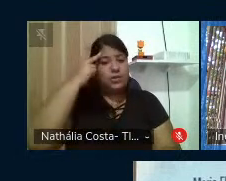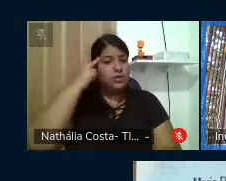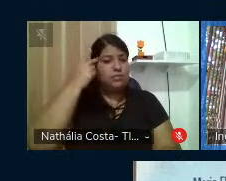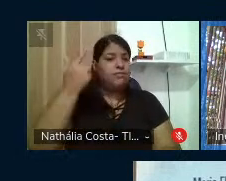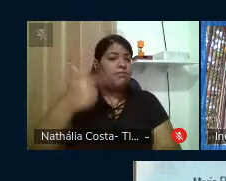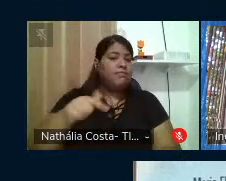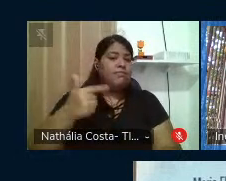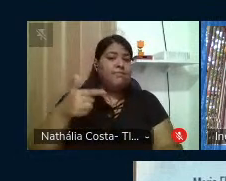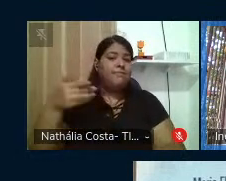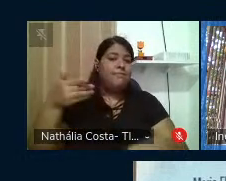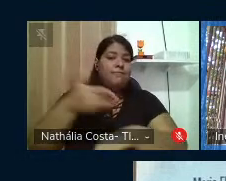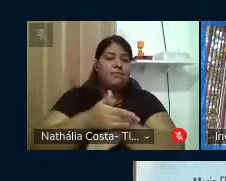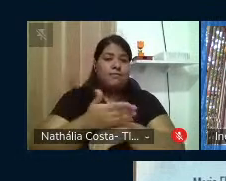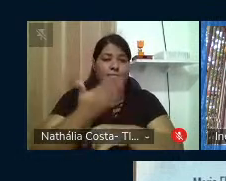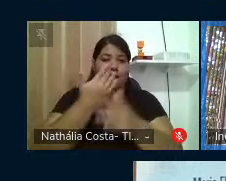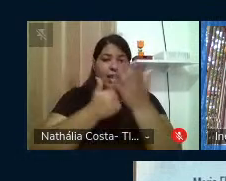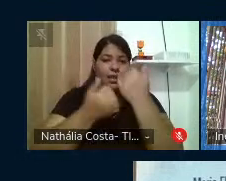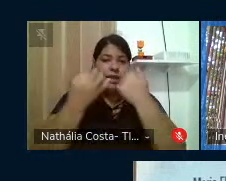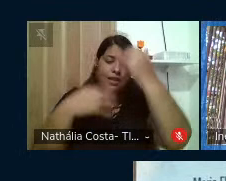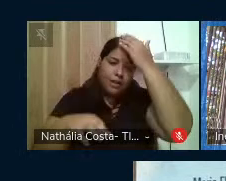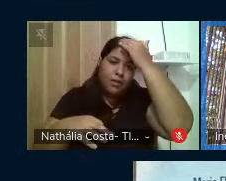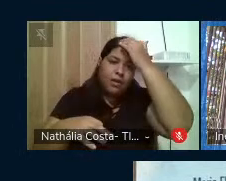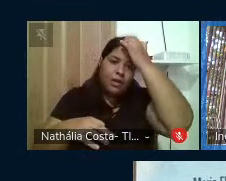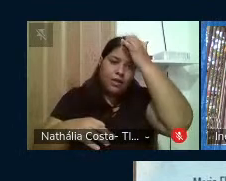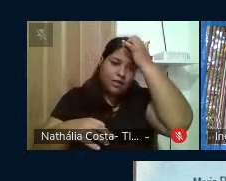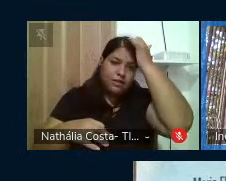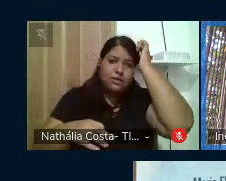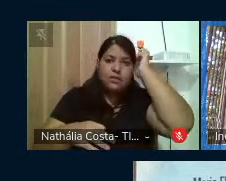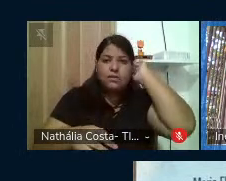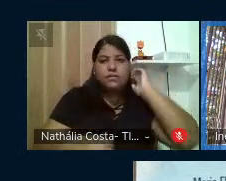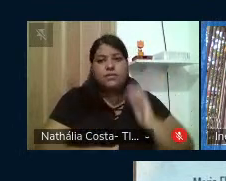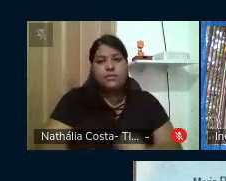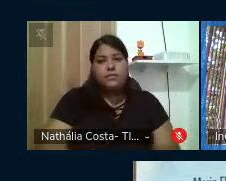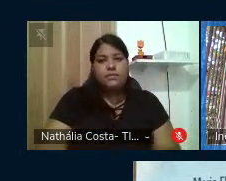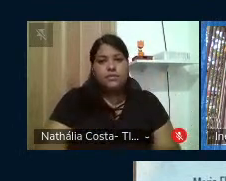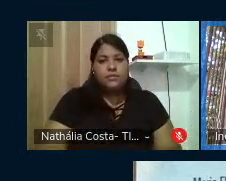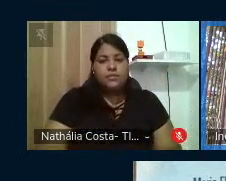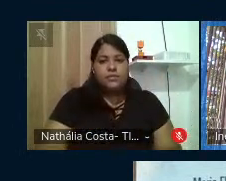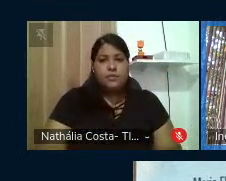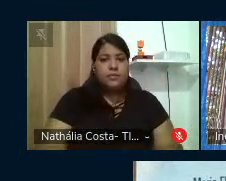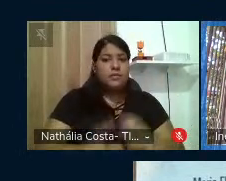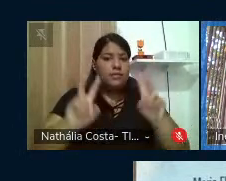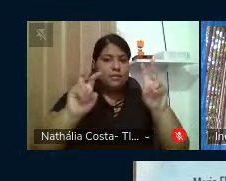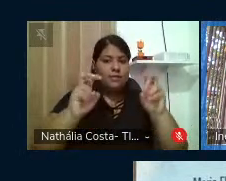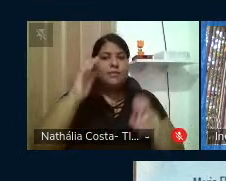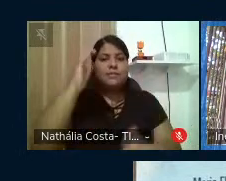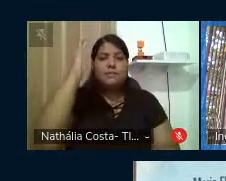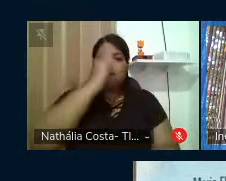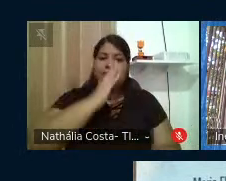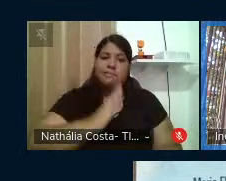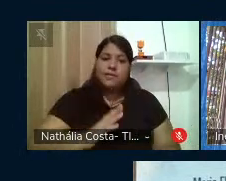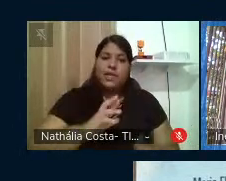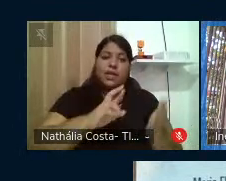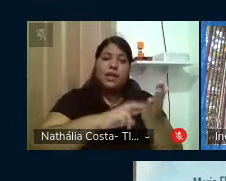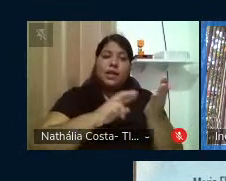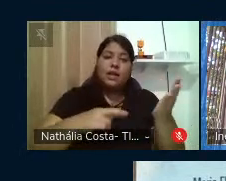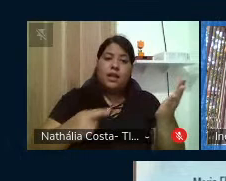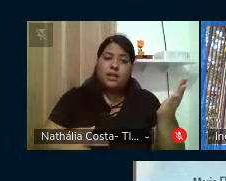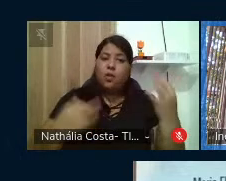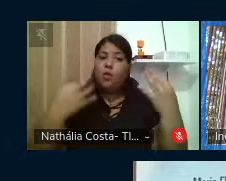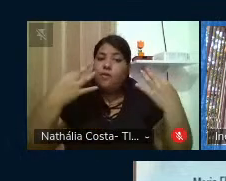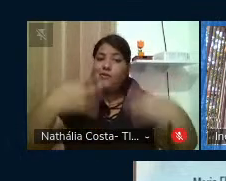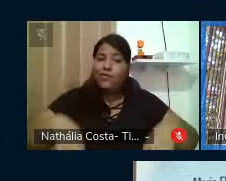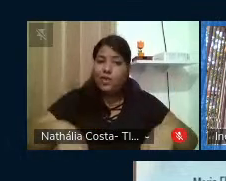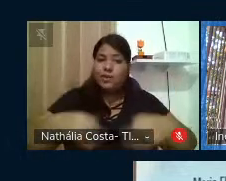acesso à alimentação adequada durante todo o ano. Em relação ao Brasil, o relatório confirma